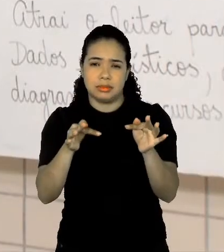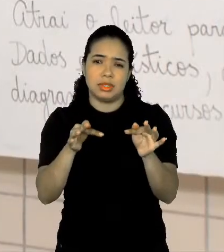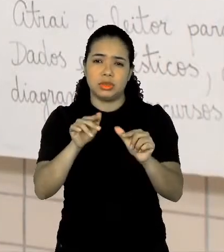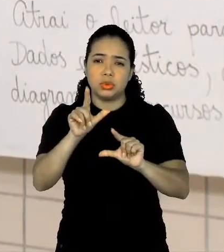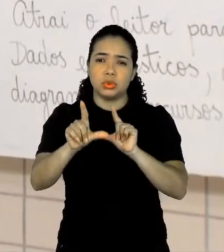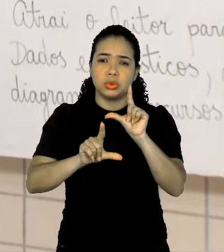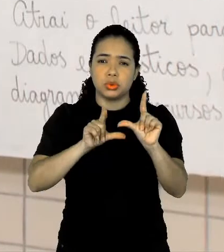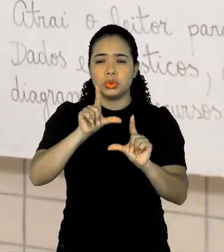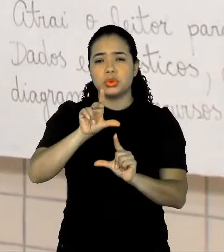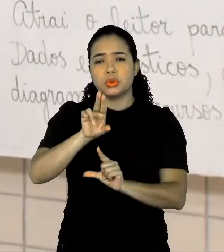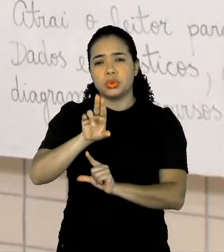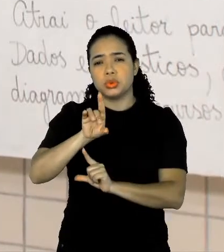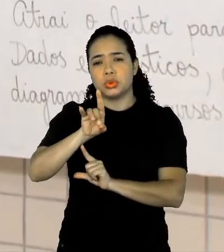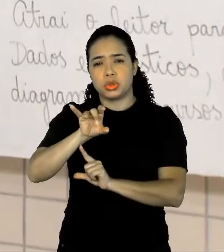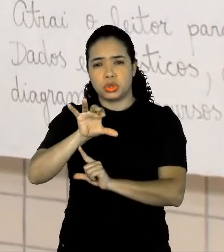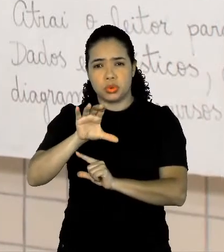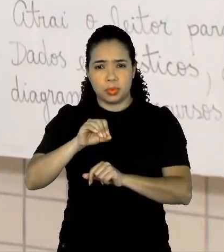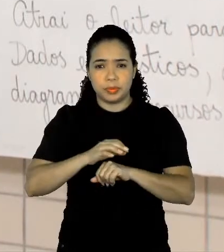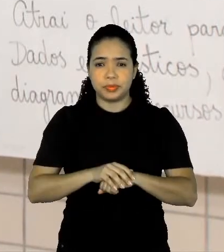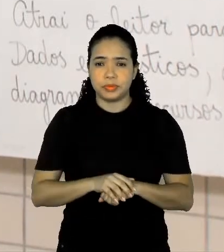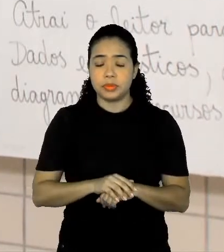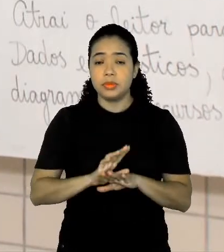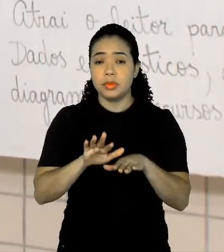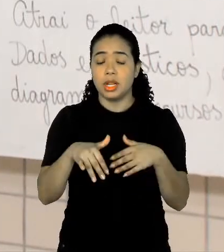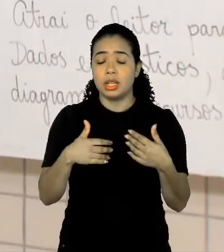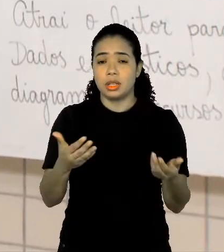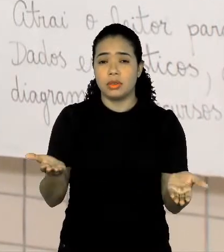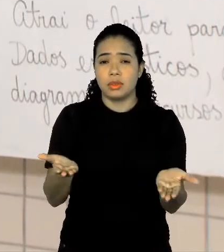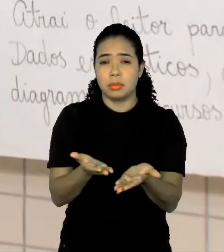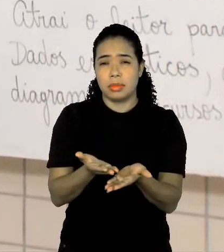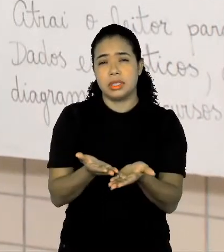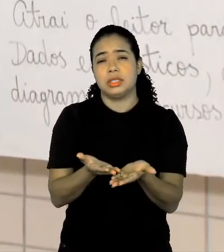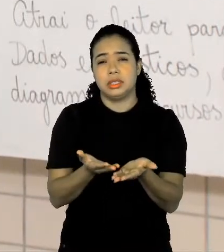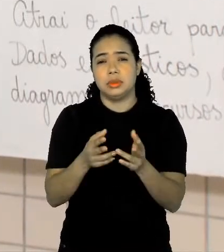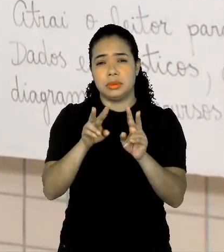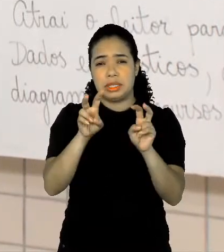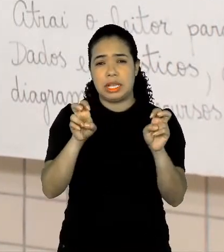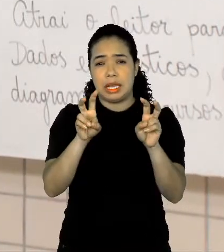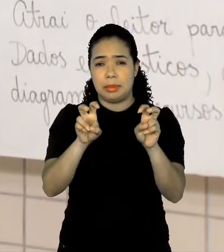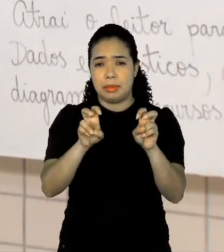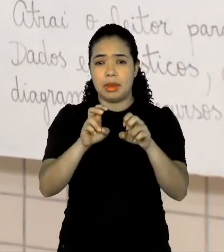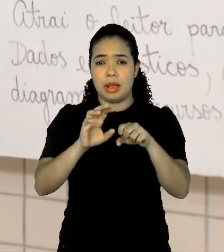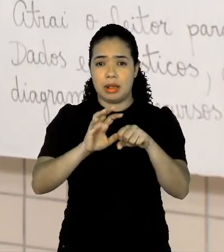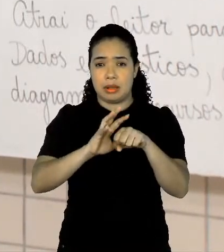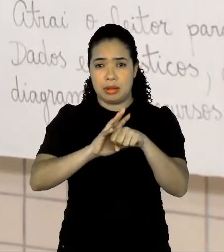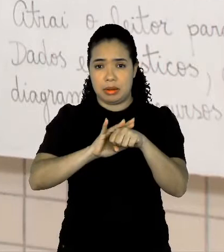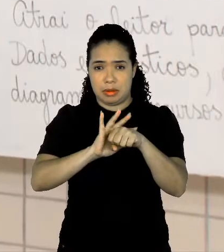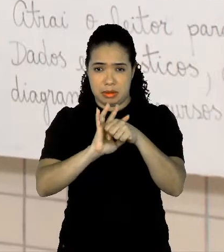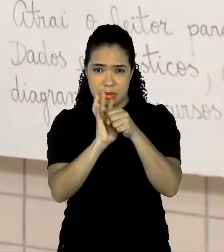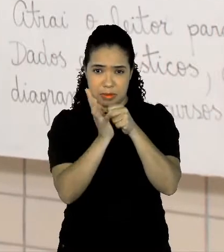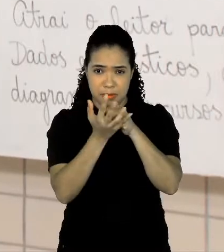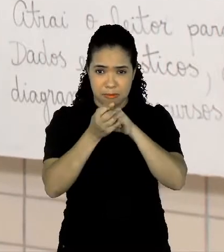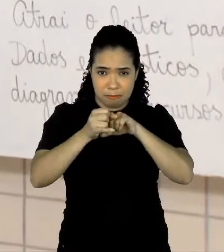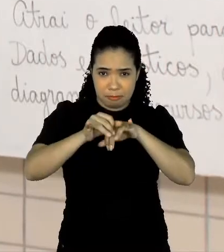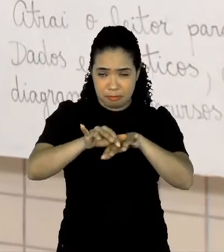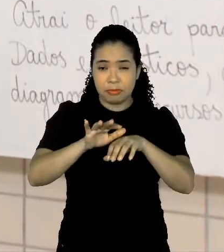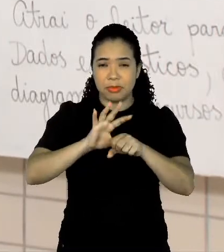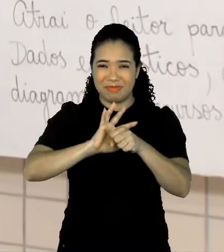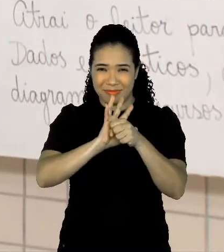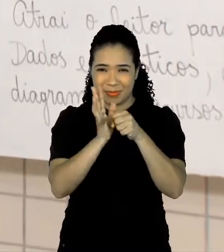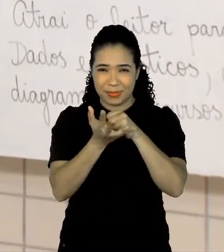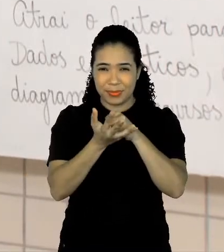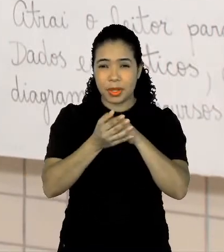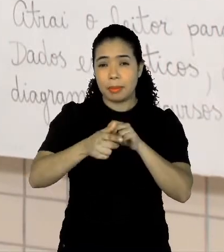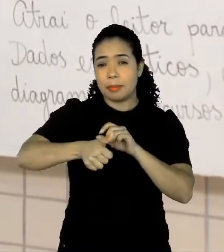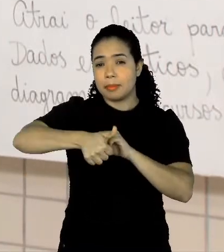como nesse bloco de estudos, essa quizena, nós estamos com a temática do coronavírus, certo? Nós trabalhamos o primeiro